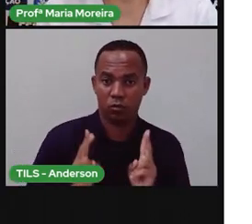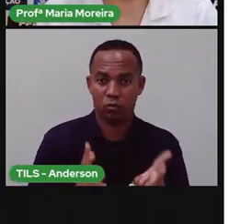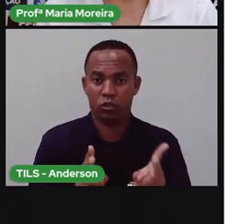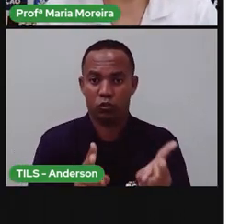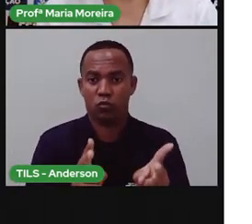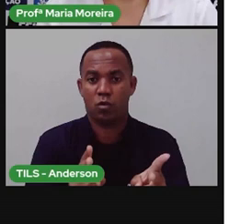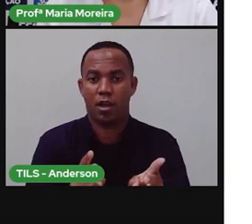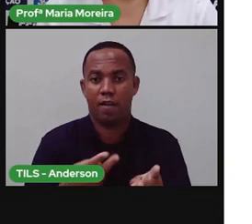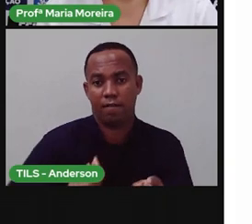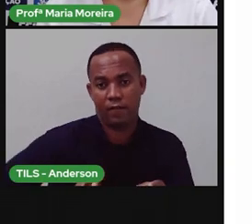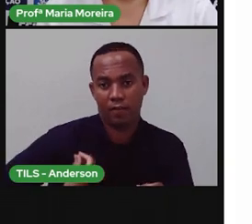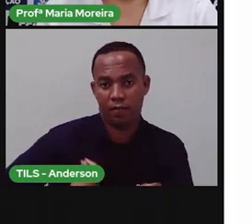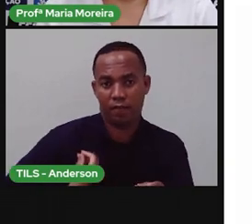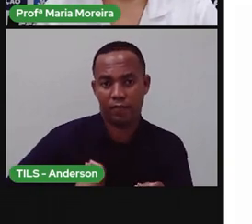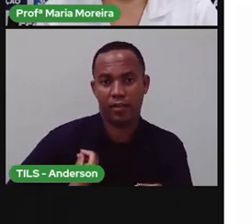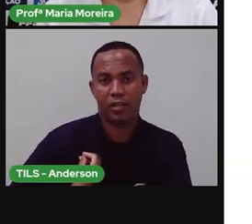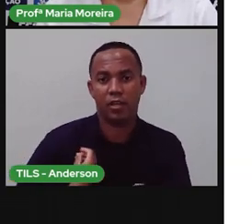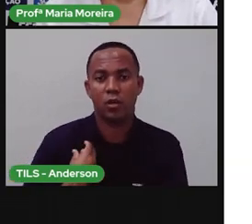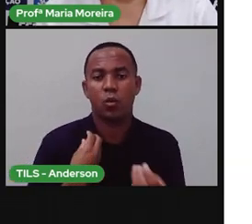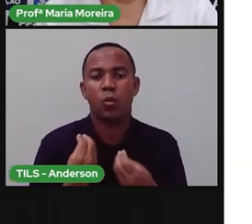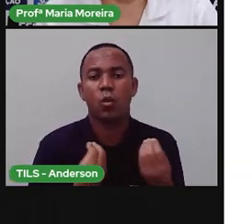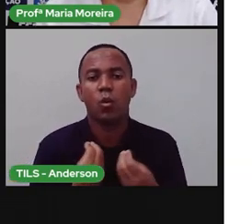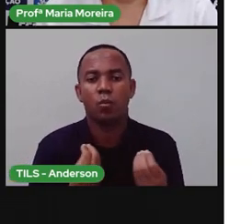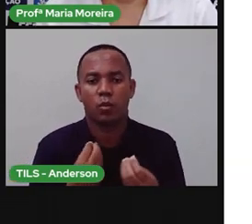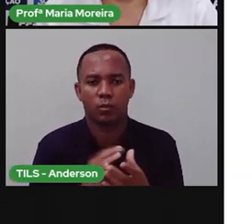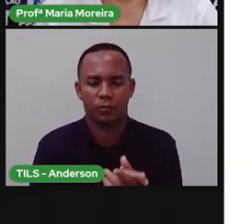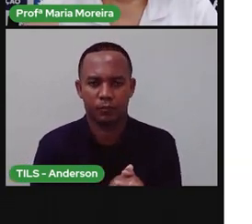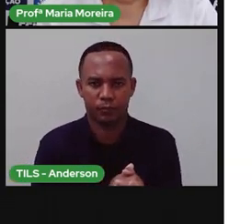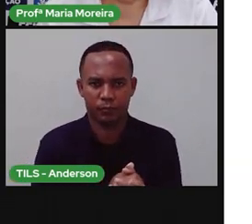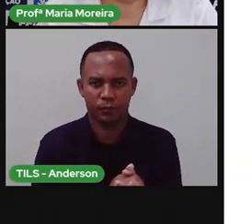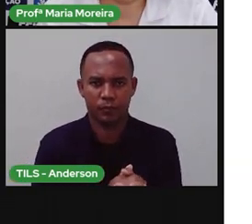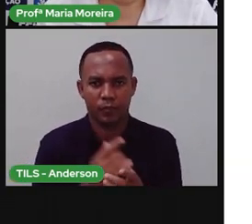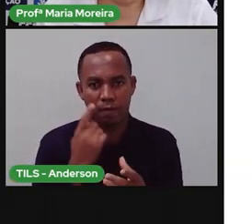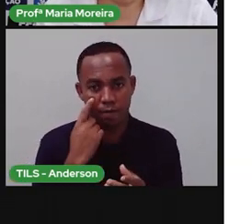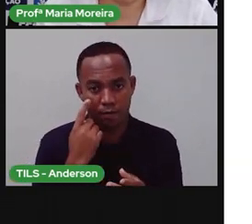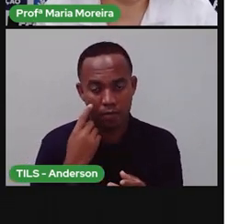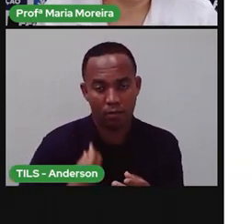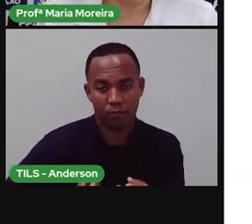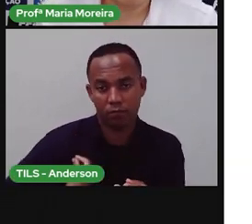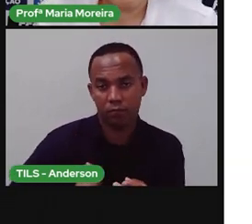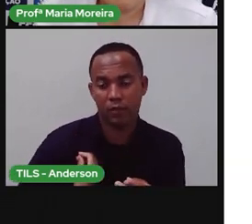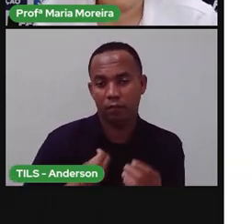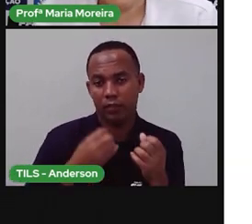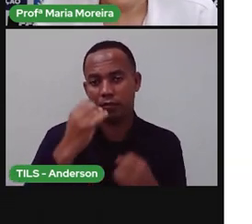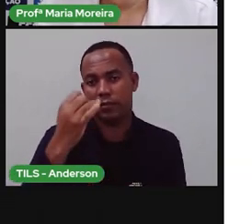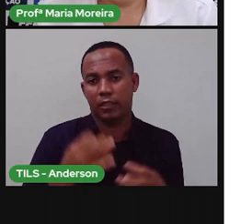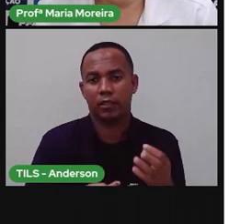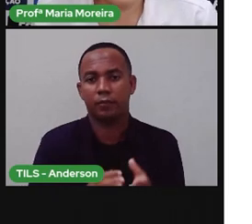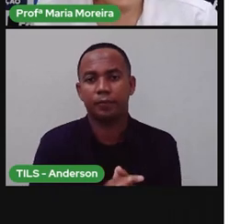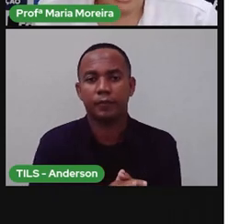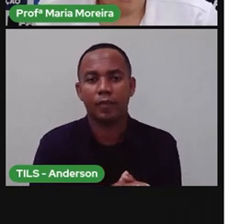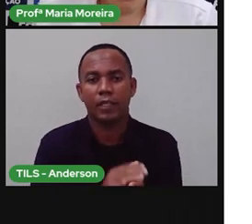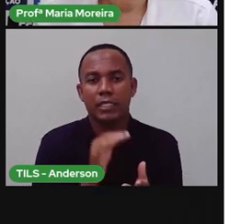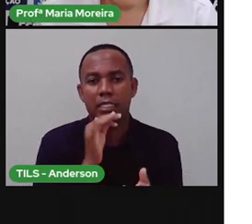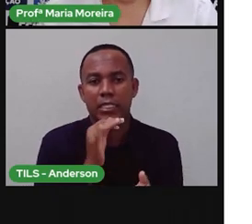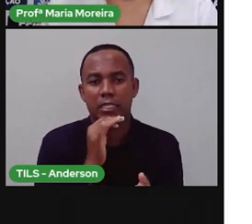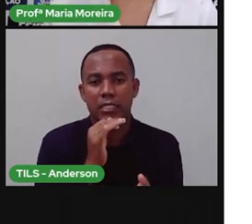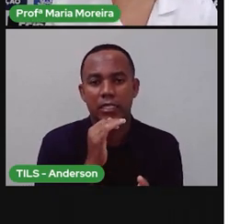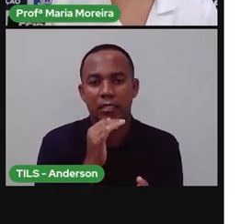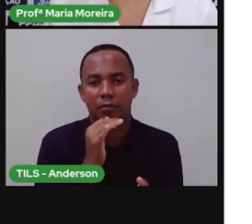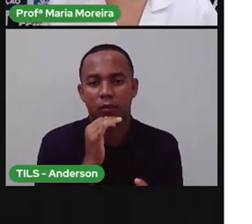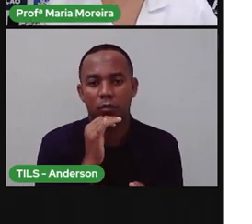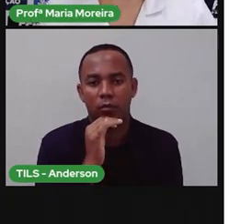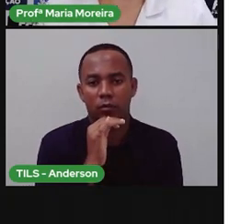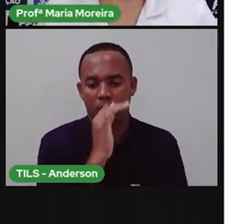não vivos também para sobreviver. E de seres vivos também, né? Como, exemplo, a